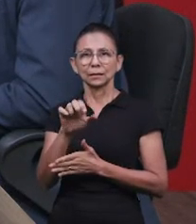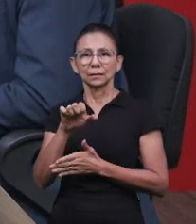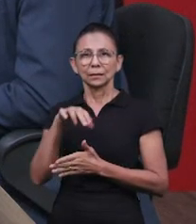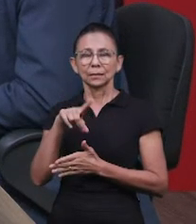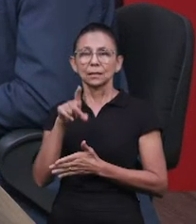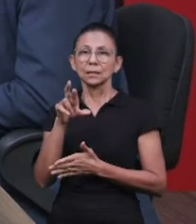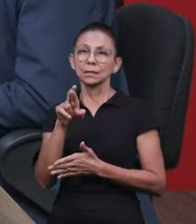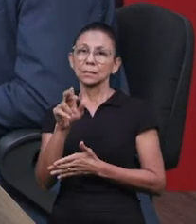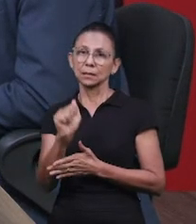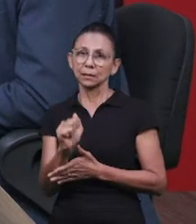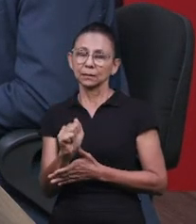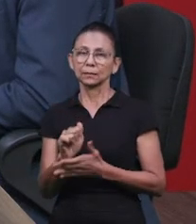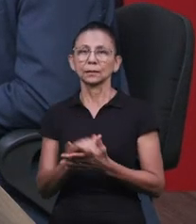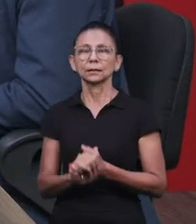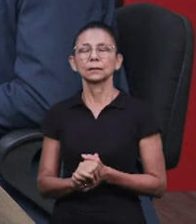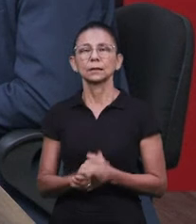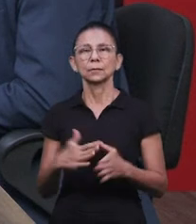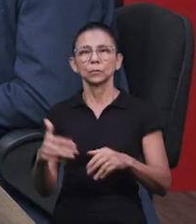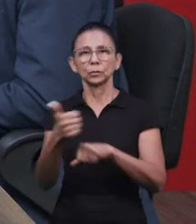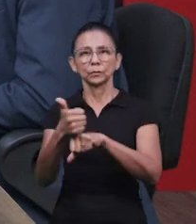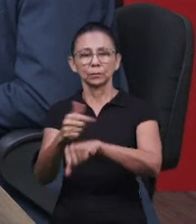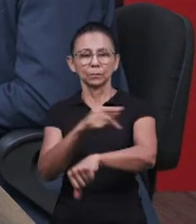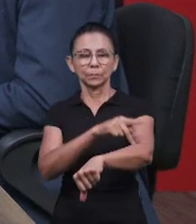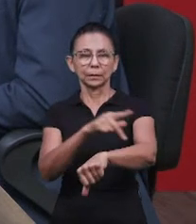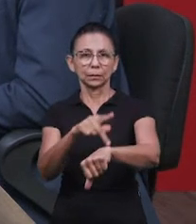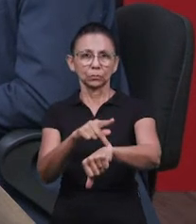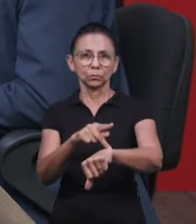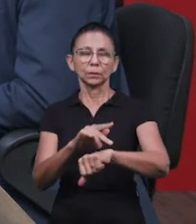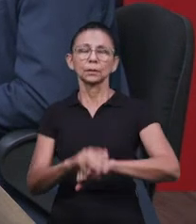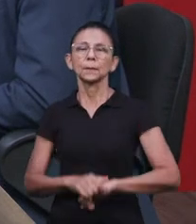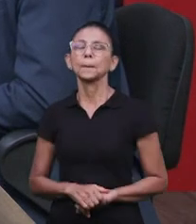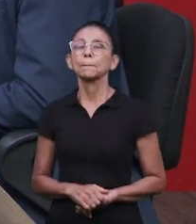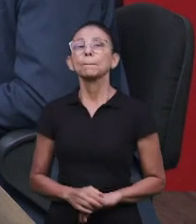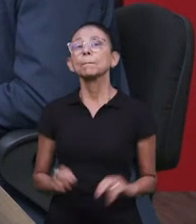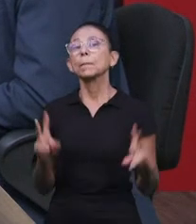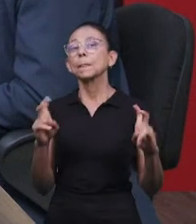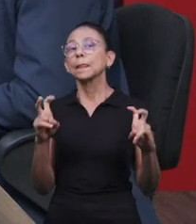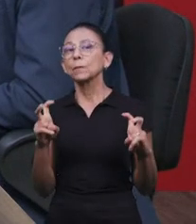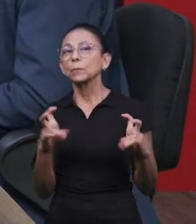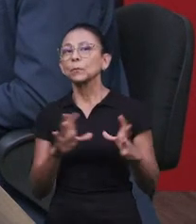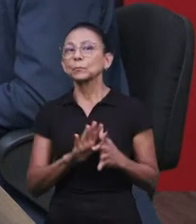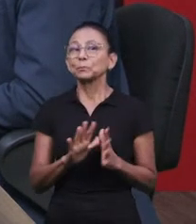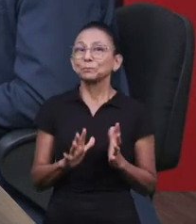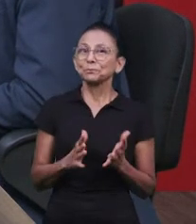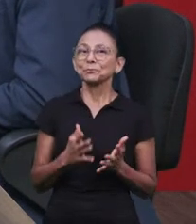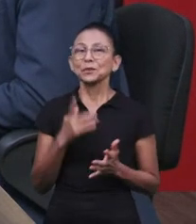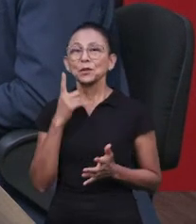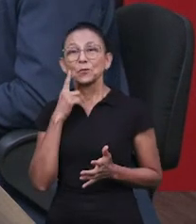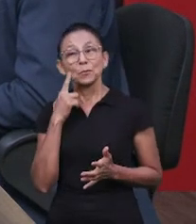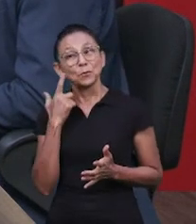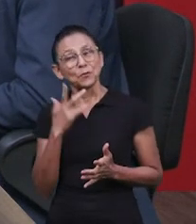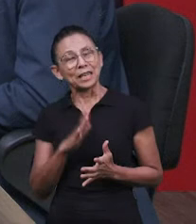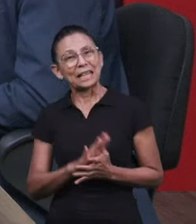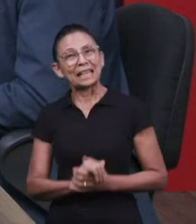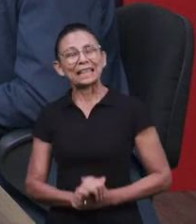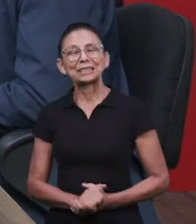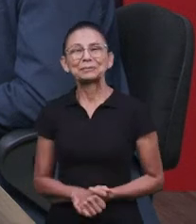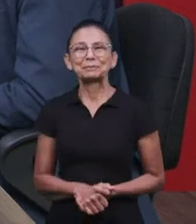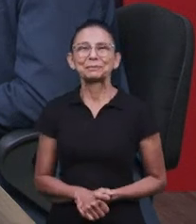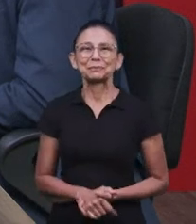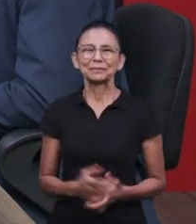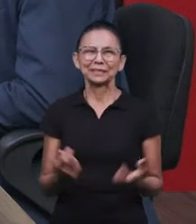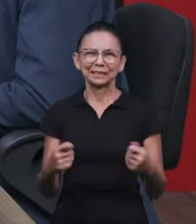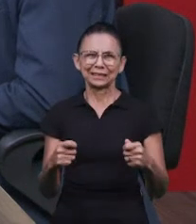Rolim, que é pedagoga, está conosco aqui para tratar do tema de hoje, um tema meio áspero, mas